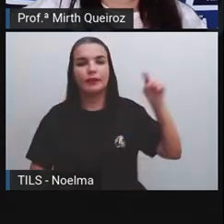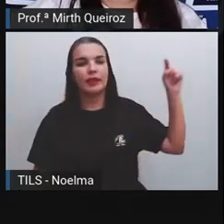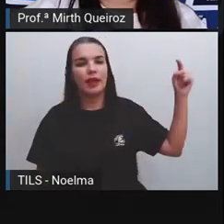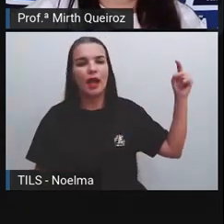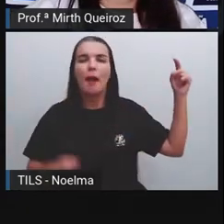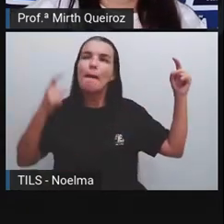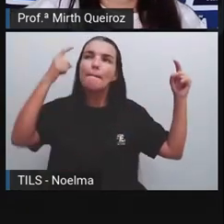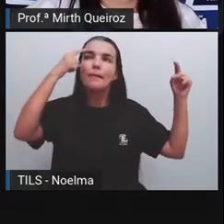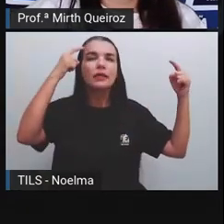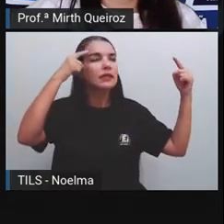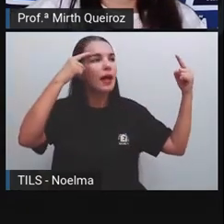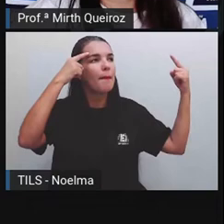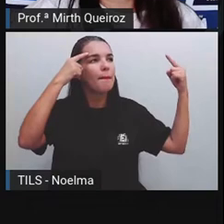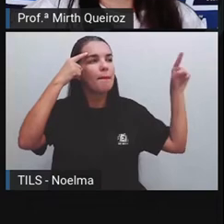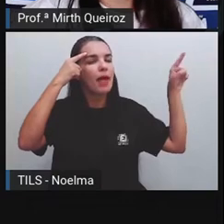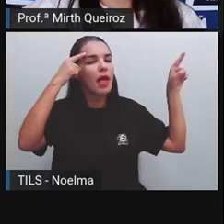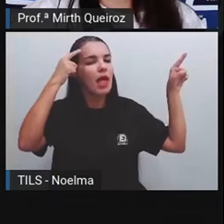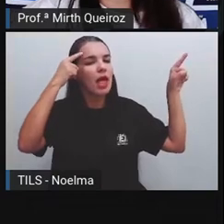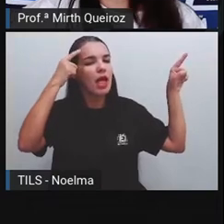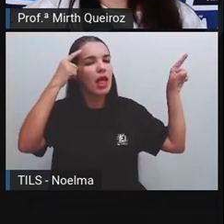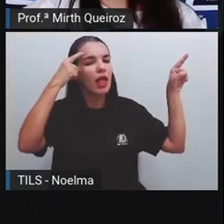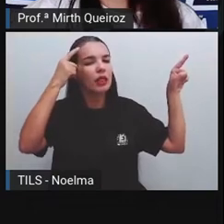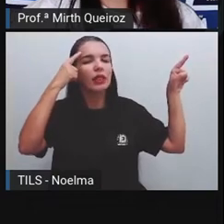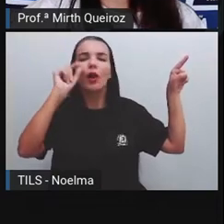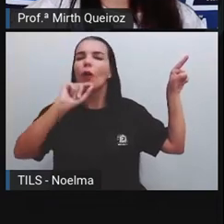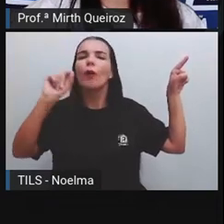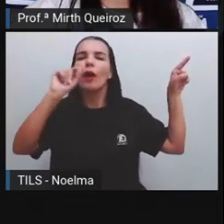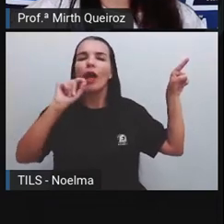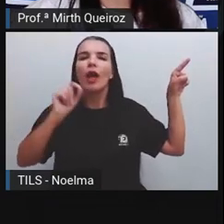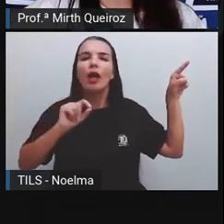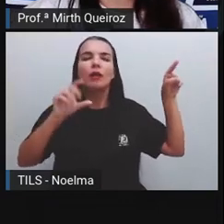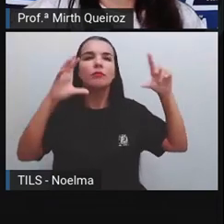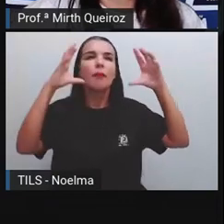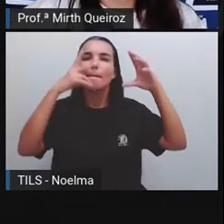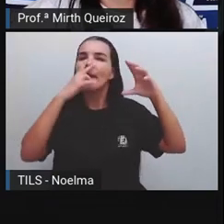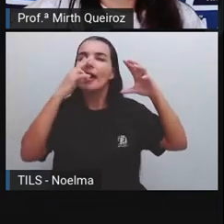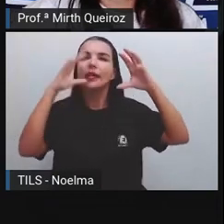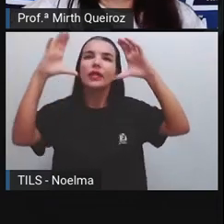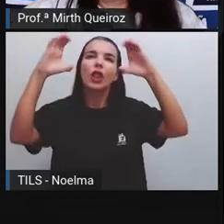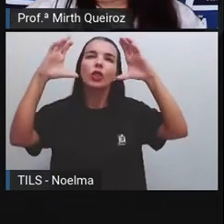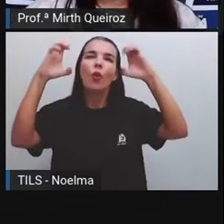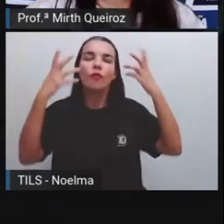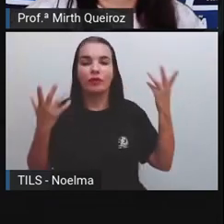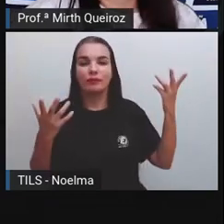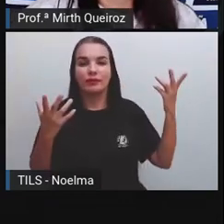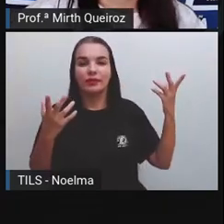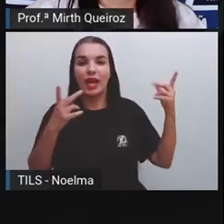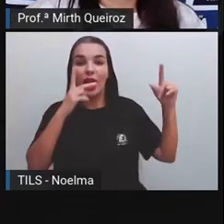Que indica pensamento. Onde estará meu livro? Grito. Não!